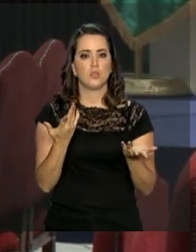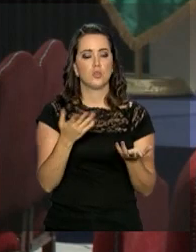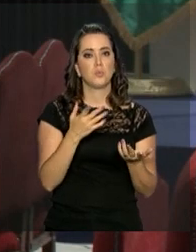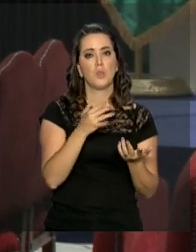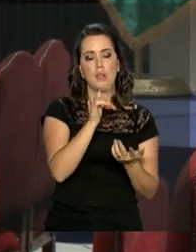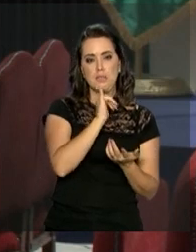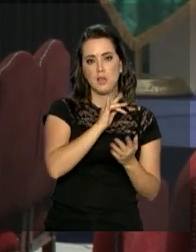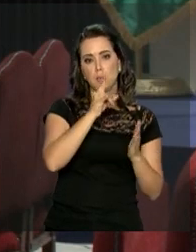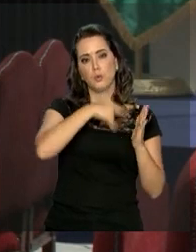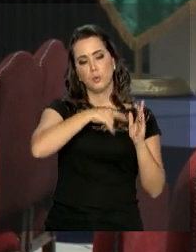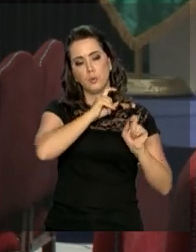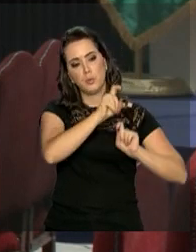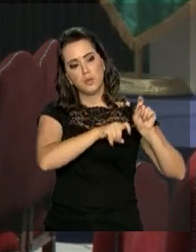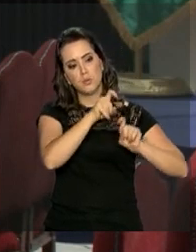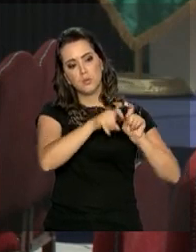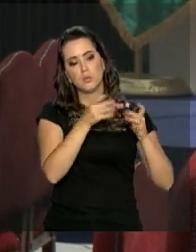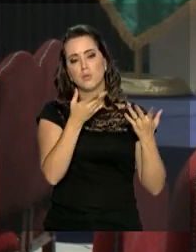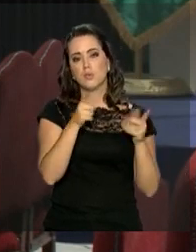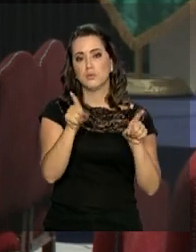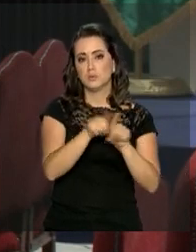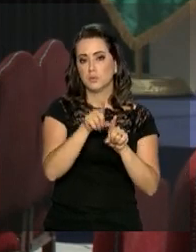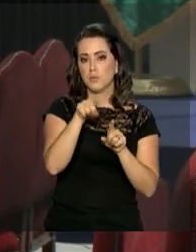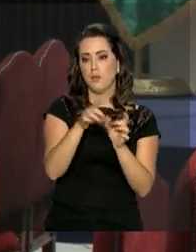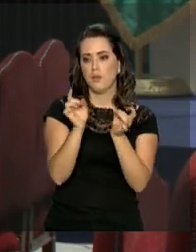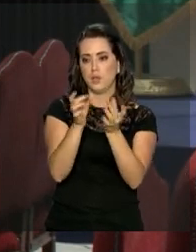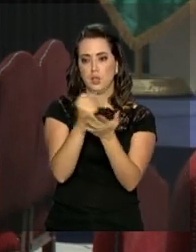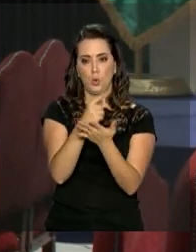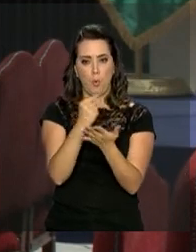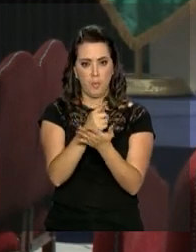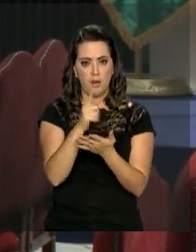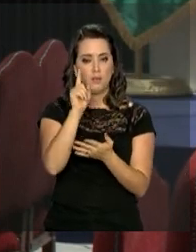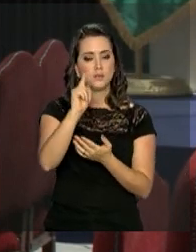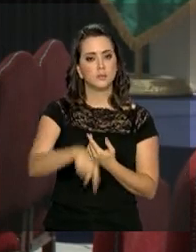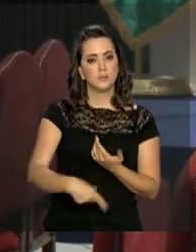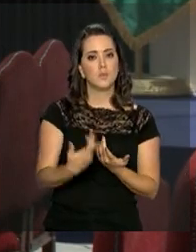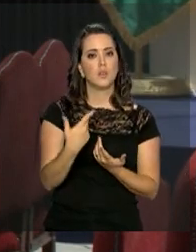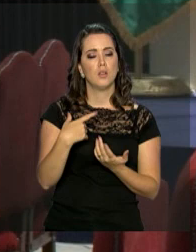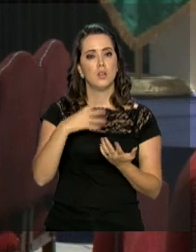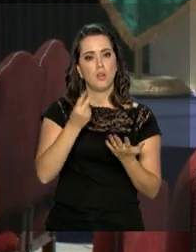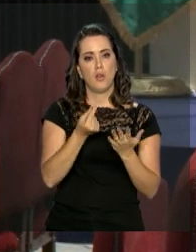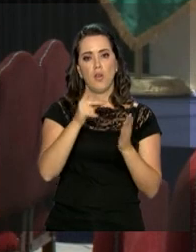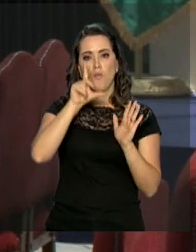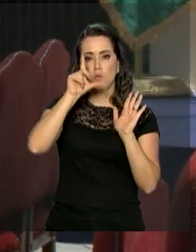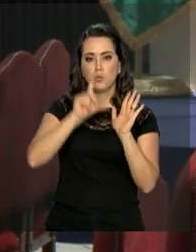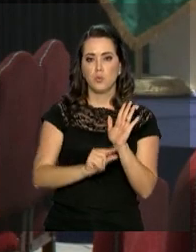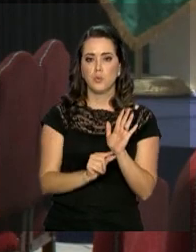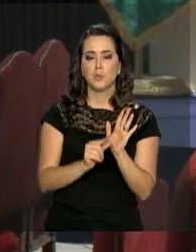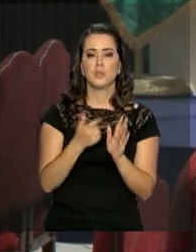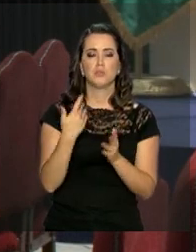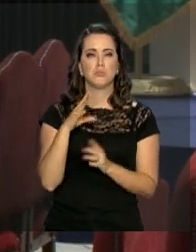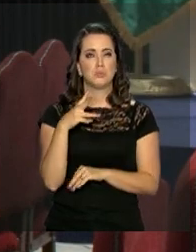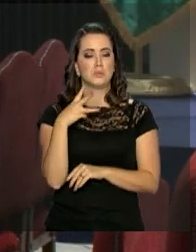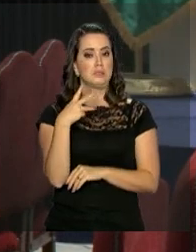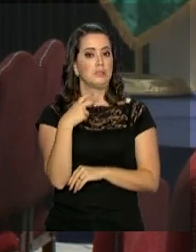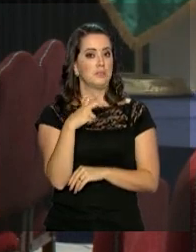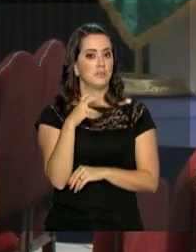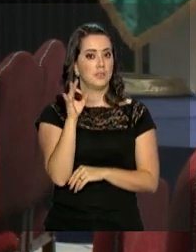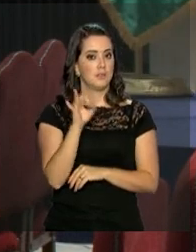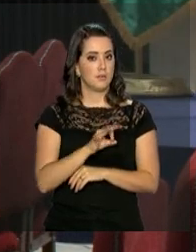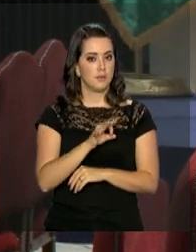digital na hora de importar ou exportar um produto, por exemplo, terá os custos reduzidos em cerca de